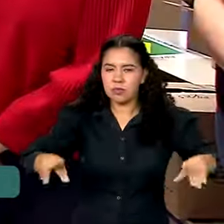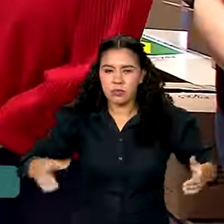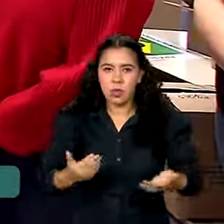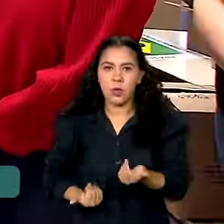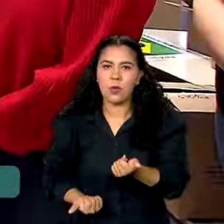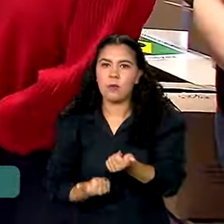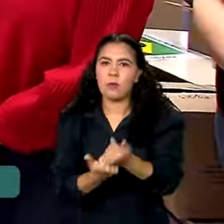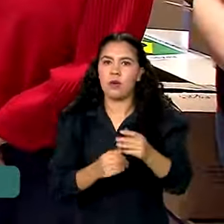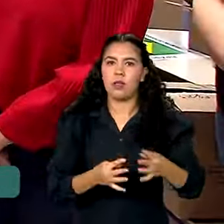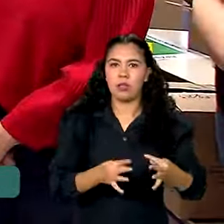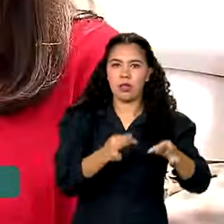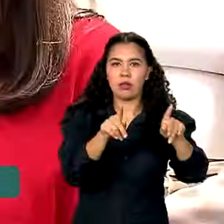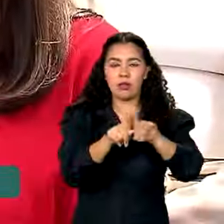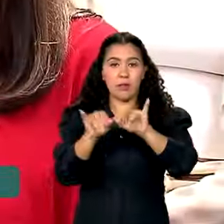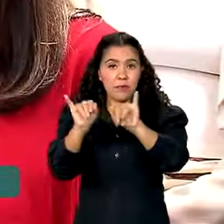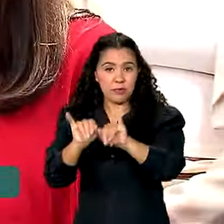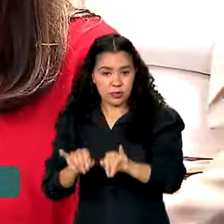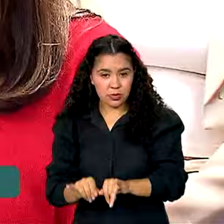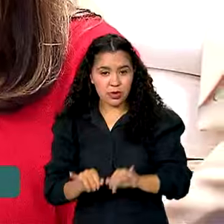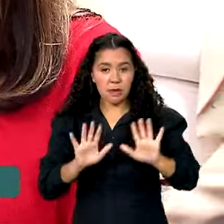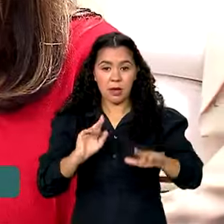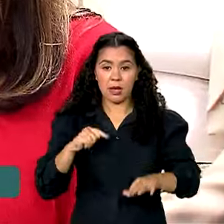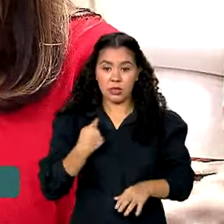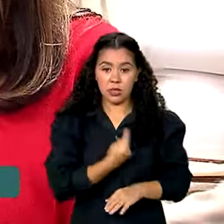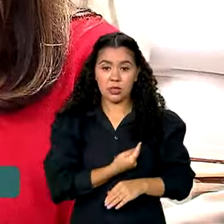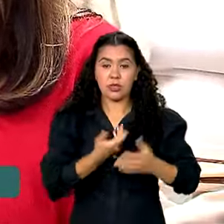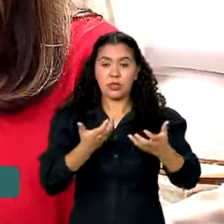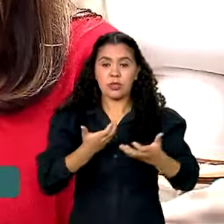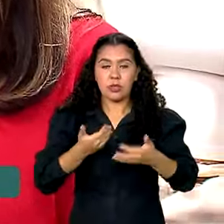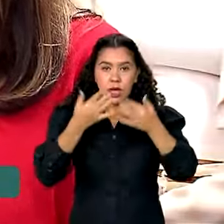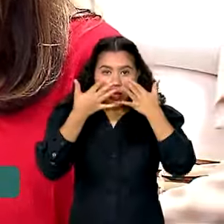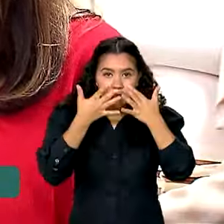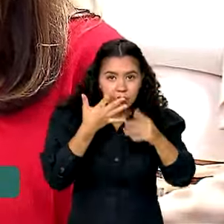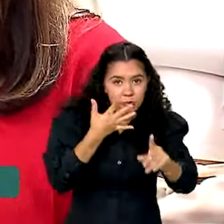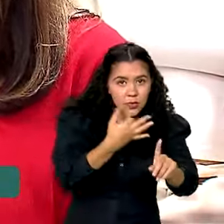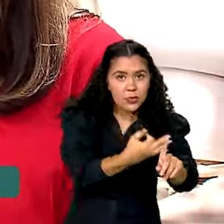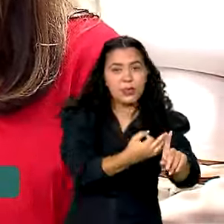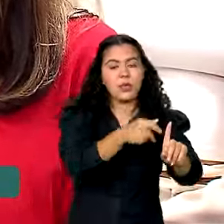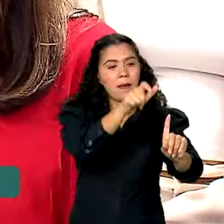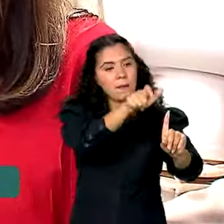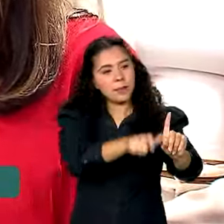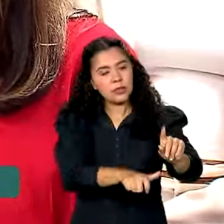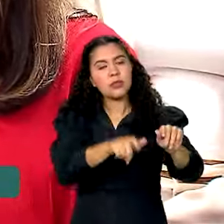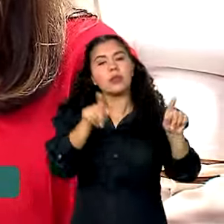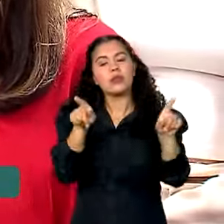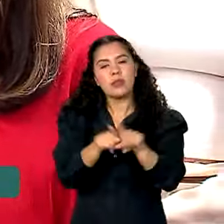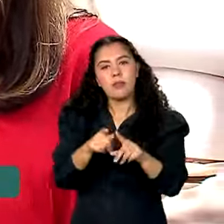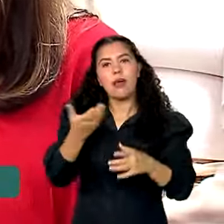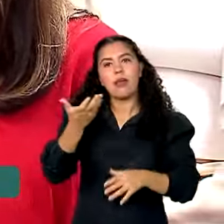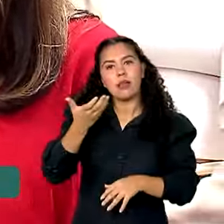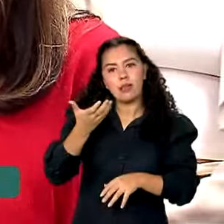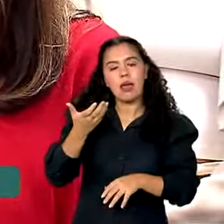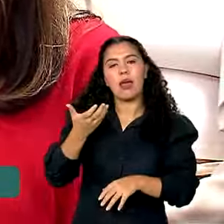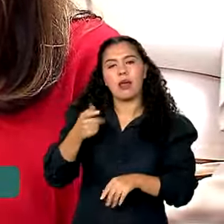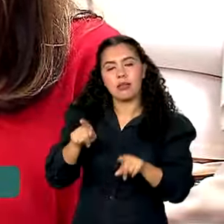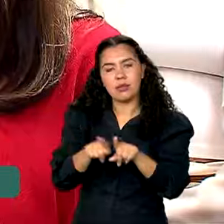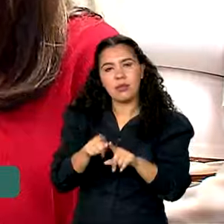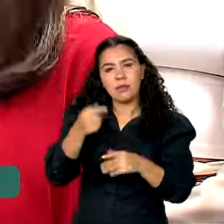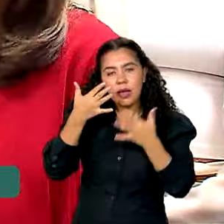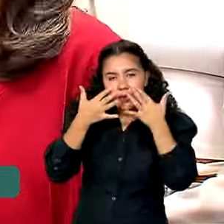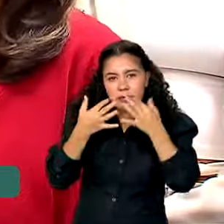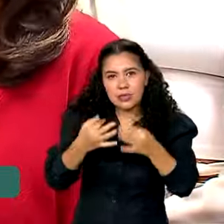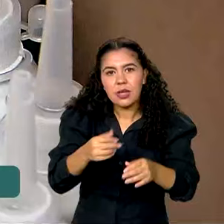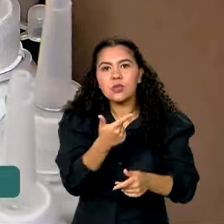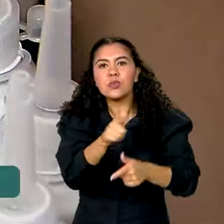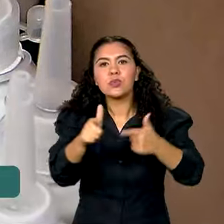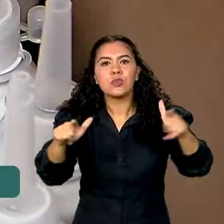tecnológico e de infraestrutura. Nós queremos cuidar bem das pessoas, né, e cuidar bem das outras formas de